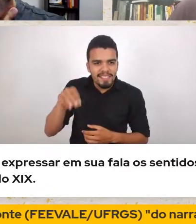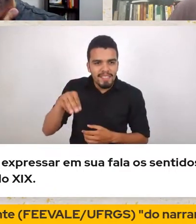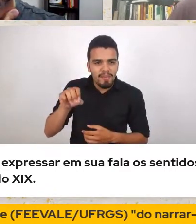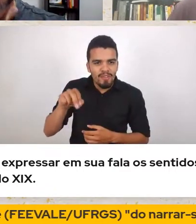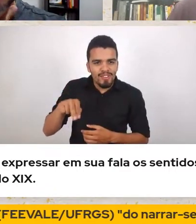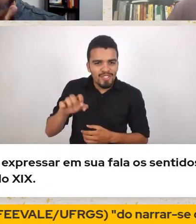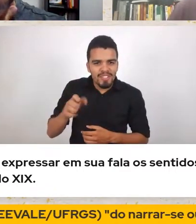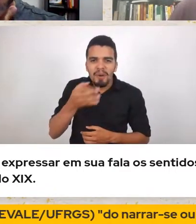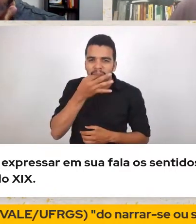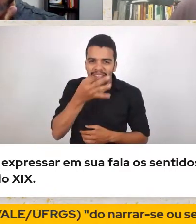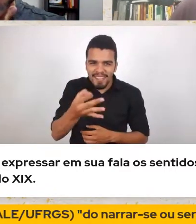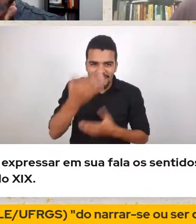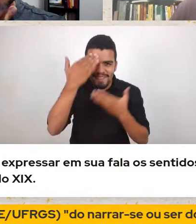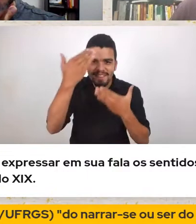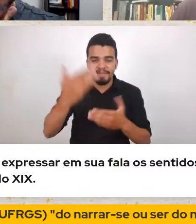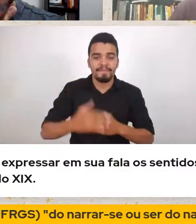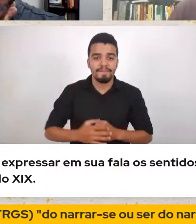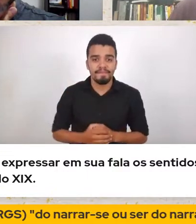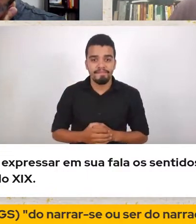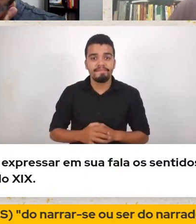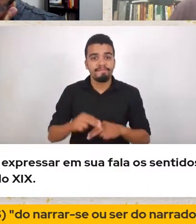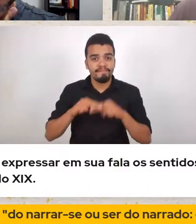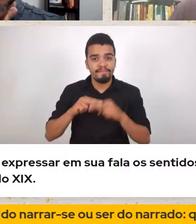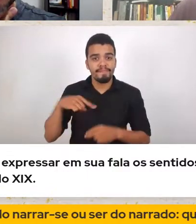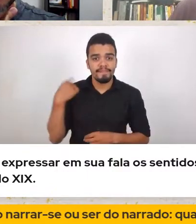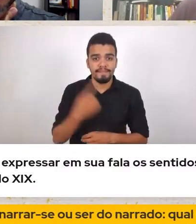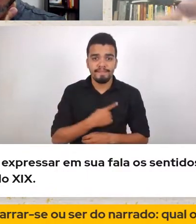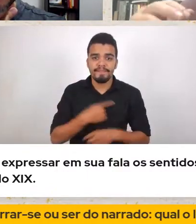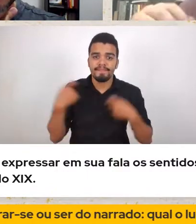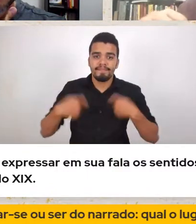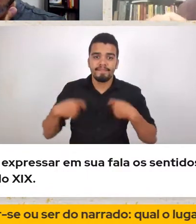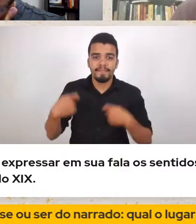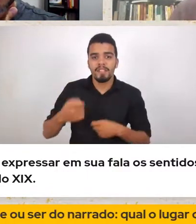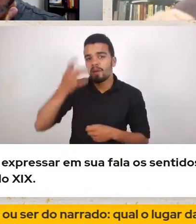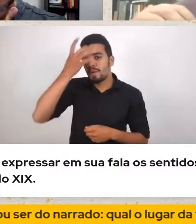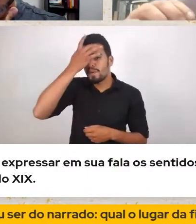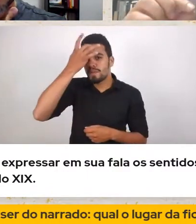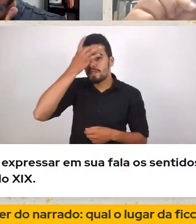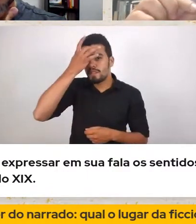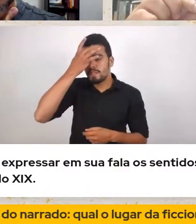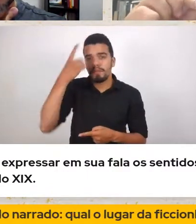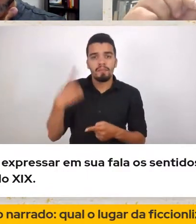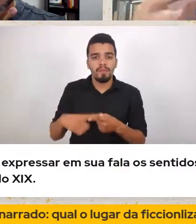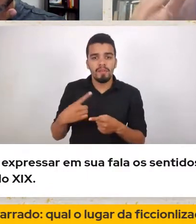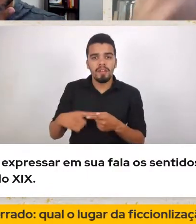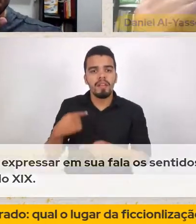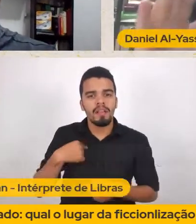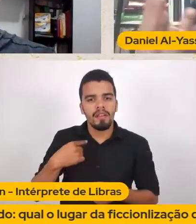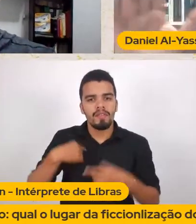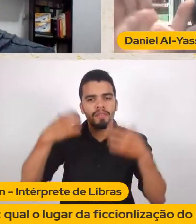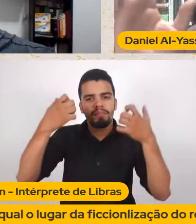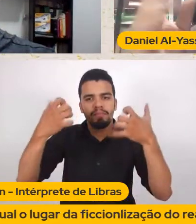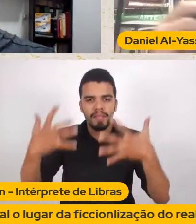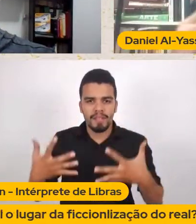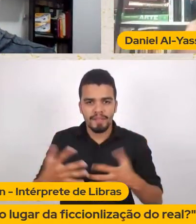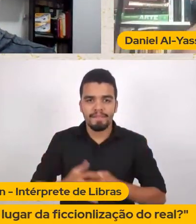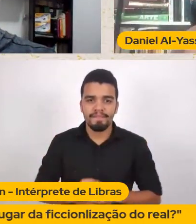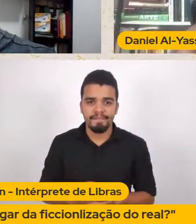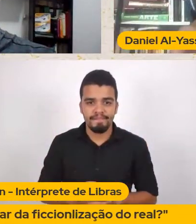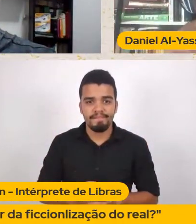importante Temos de ter a consciência Por que Wendel Vou te falar Porque O que eu falei